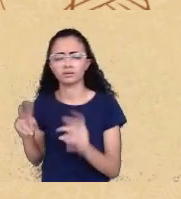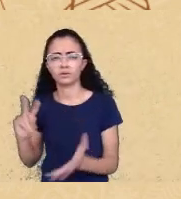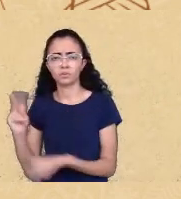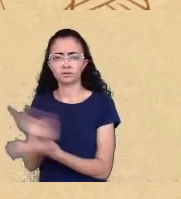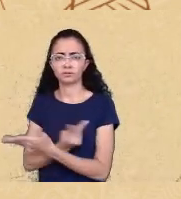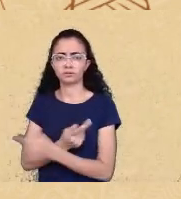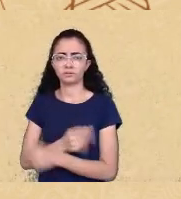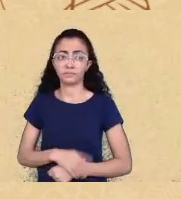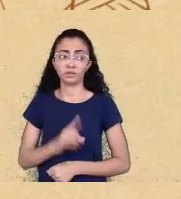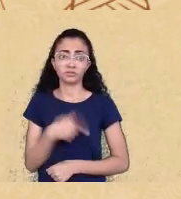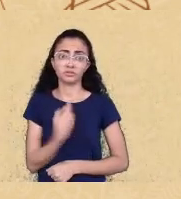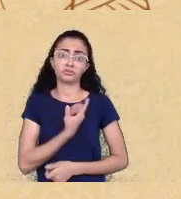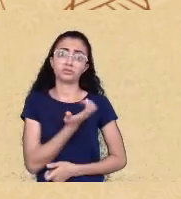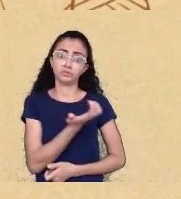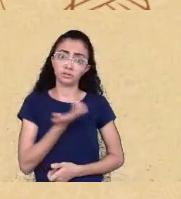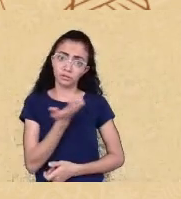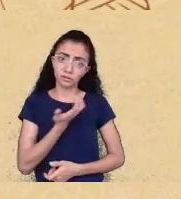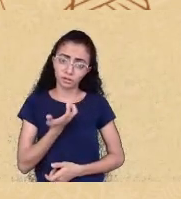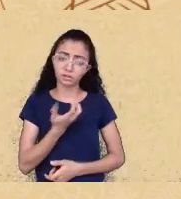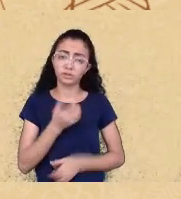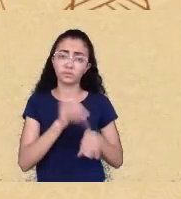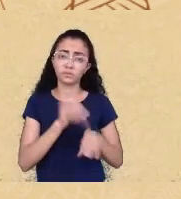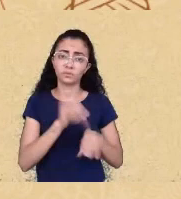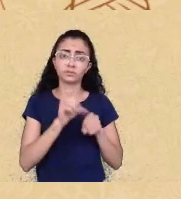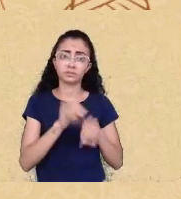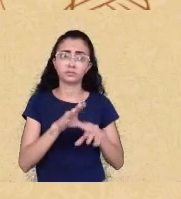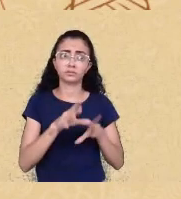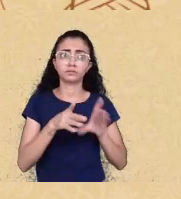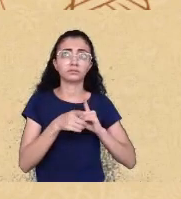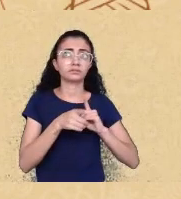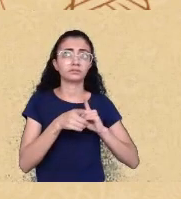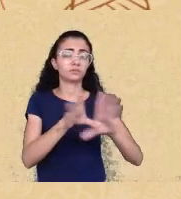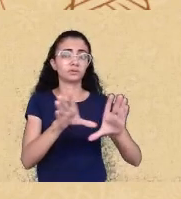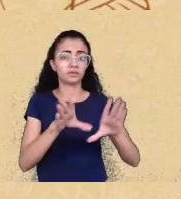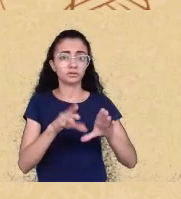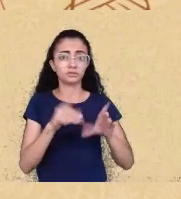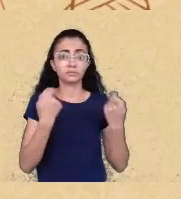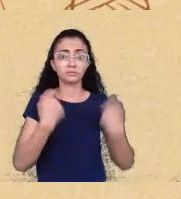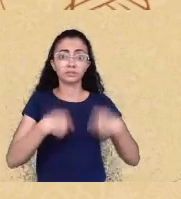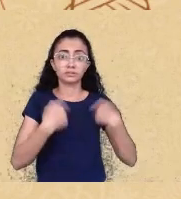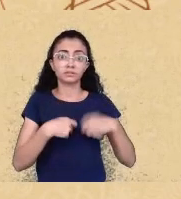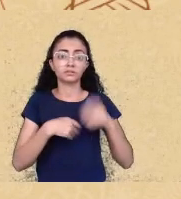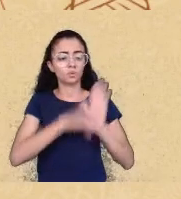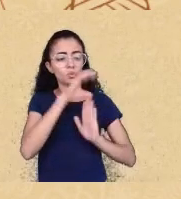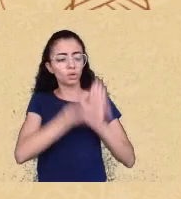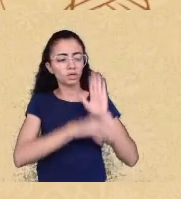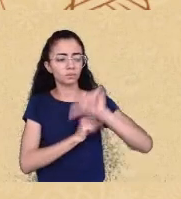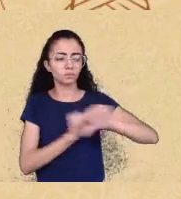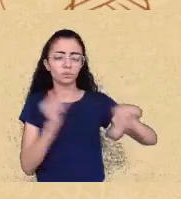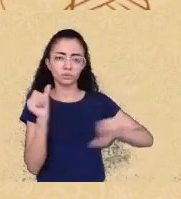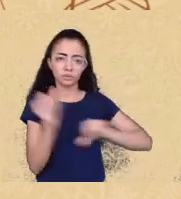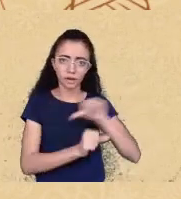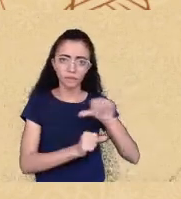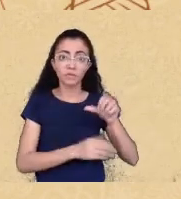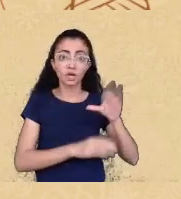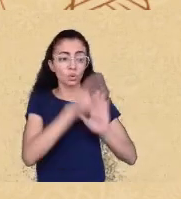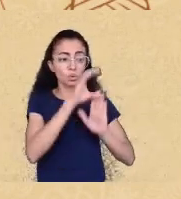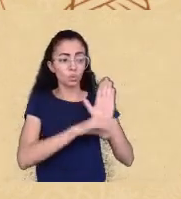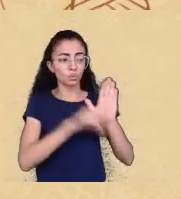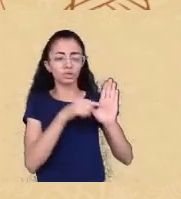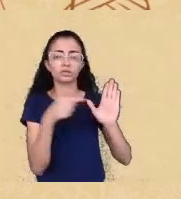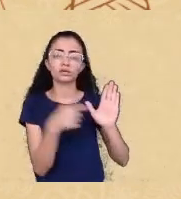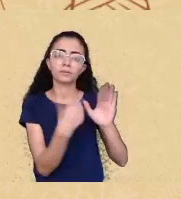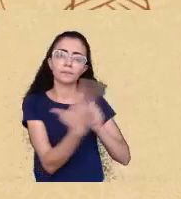precisamos ir destituindo o currículo que está centrado numa lógica eurocentrada